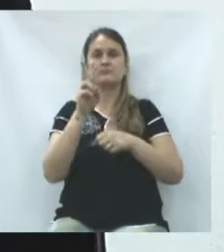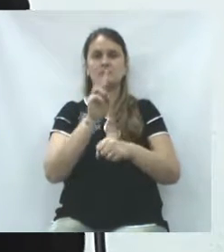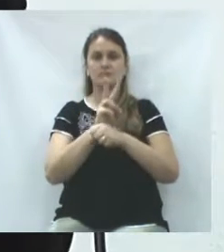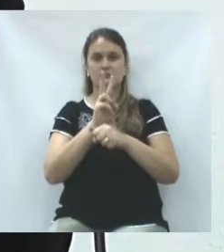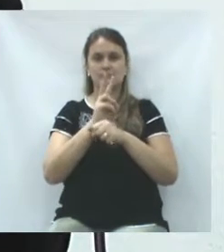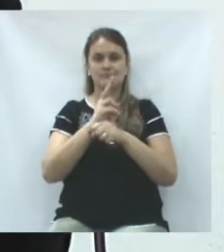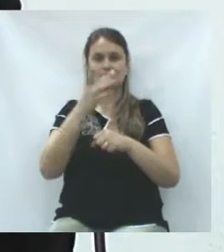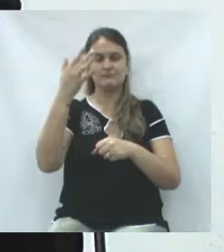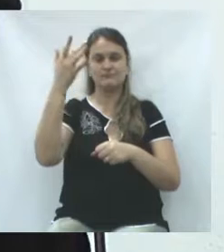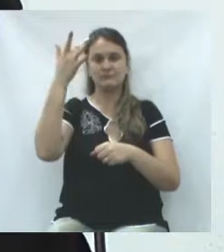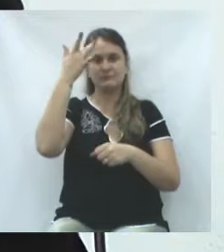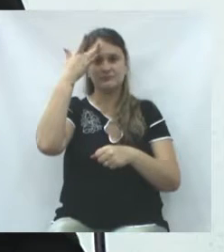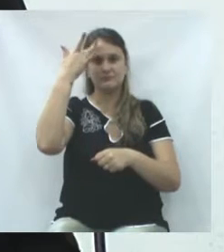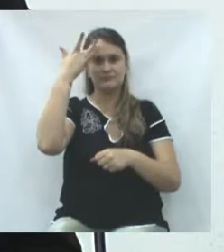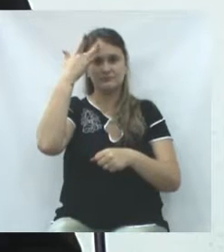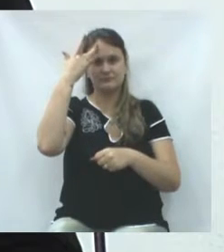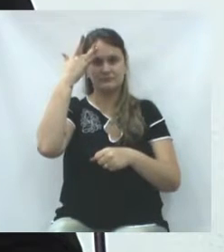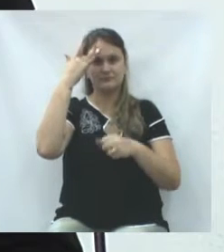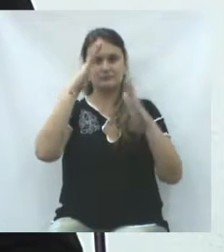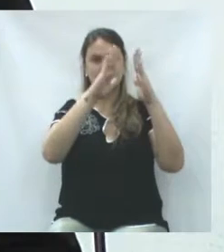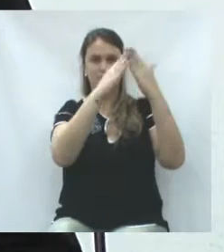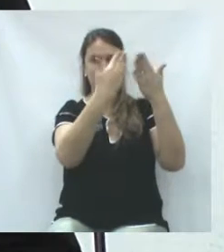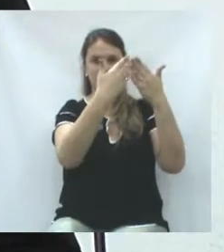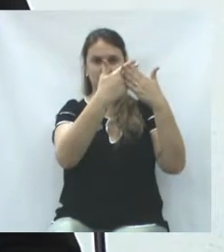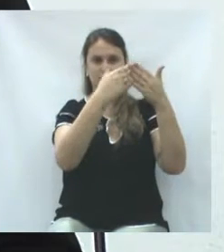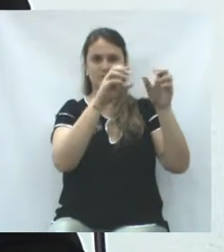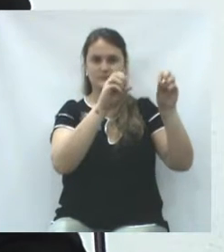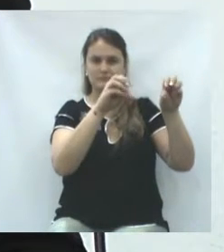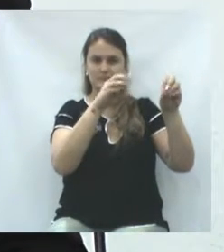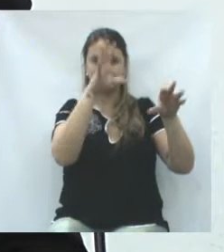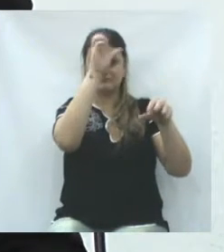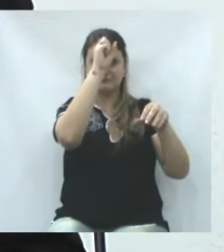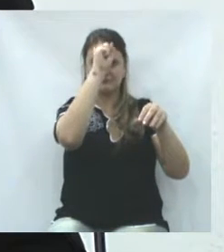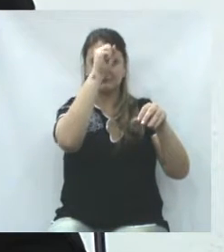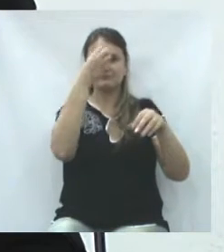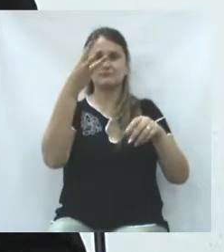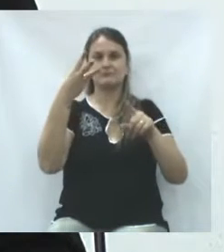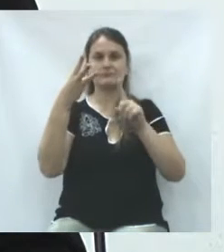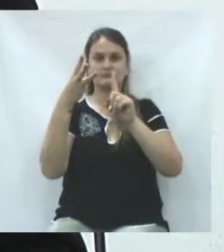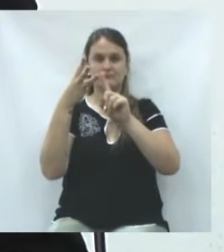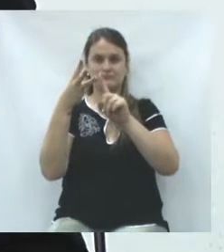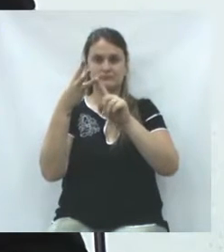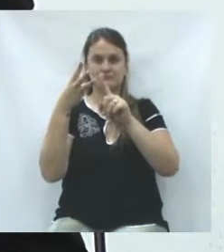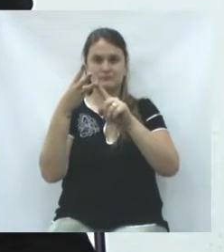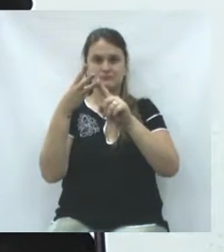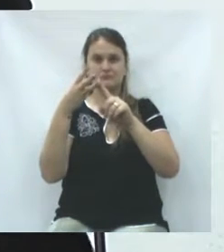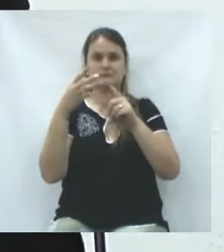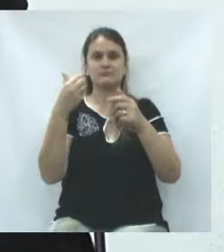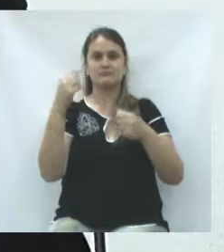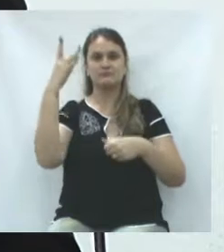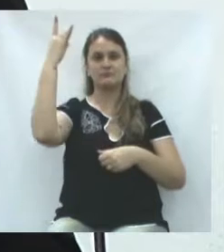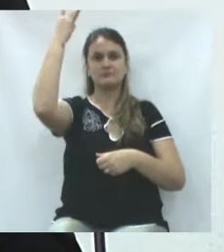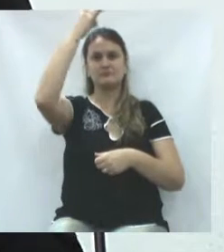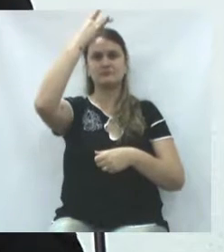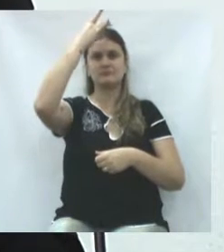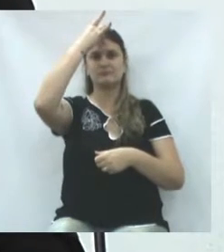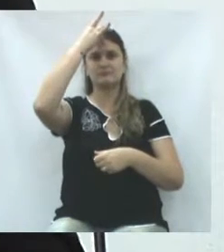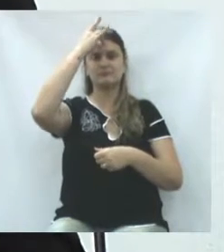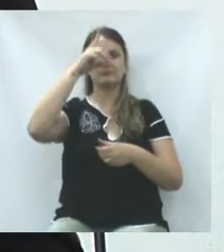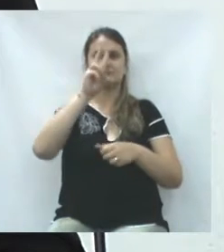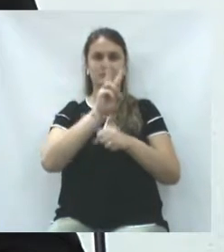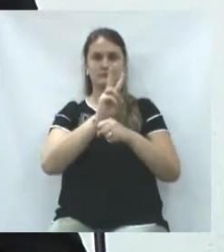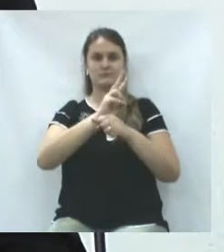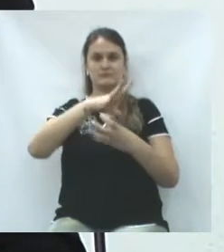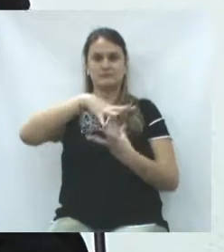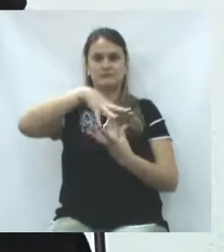cuidando da sua mente, através da sua formação. E o terceiro, é a parte espiritual, cuidando